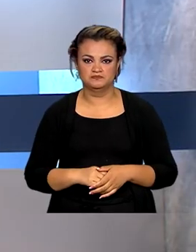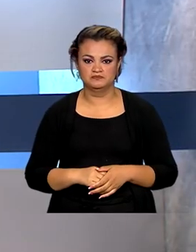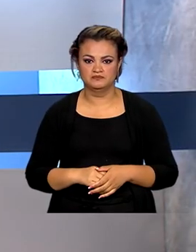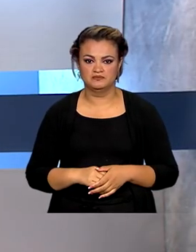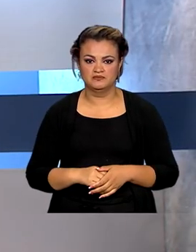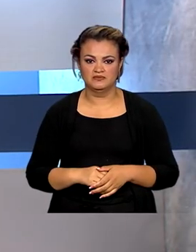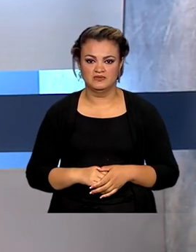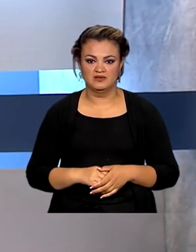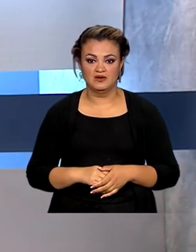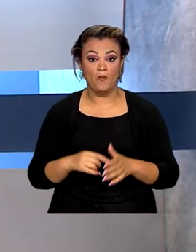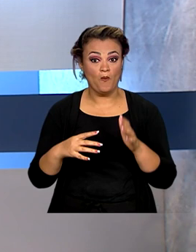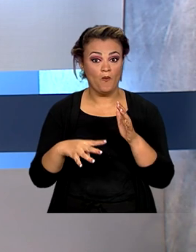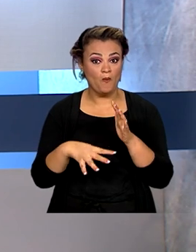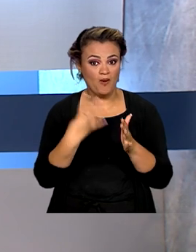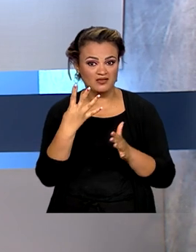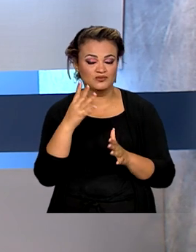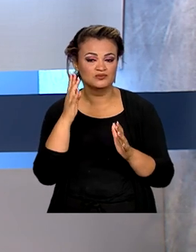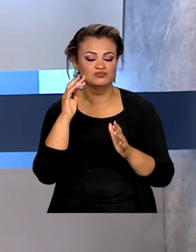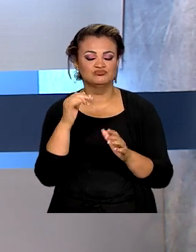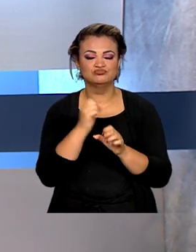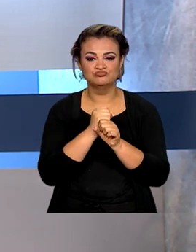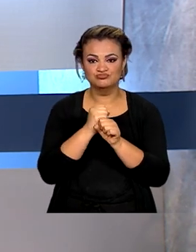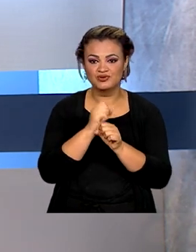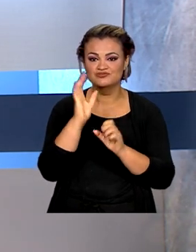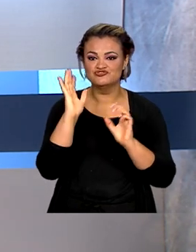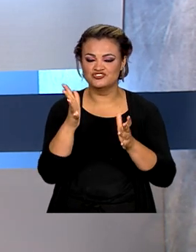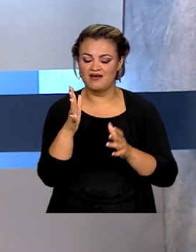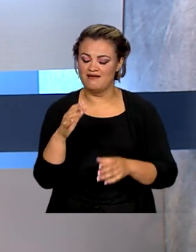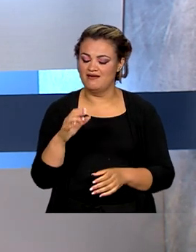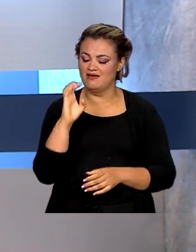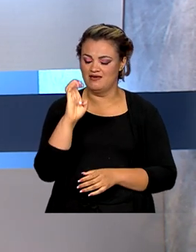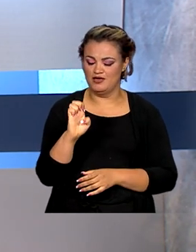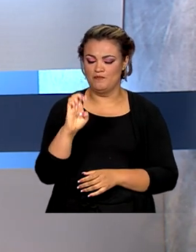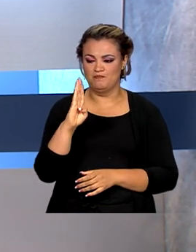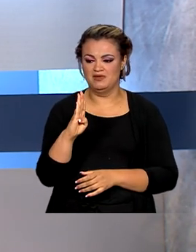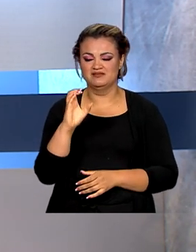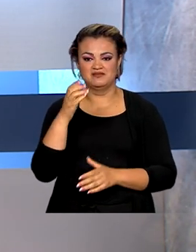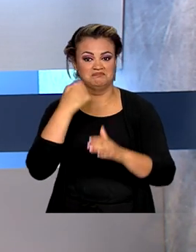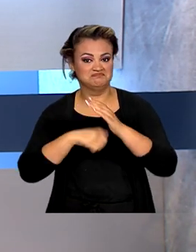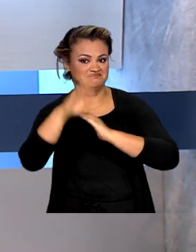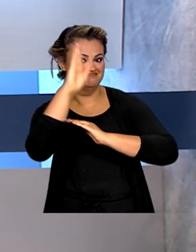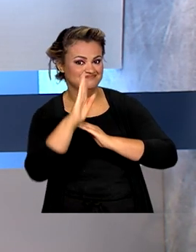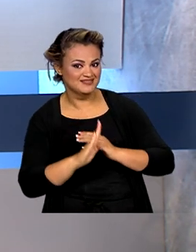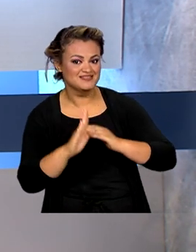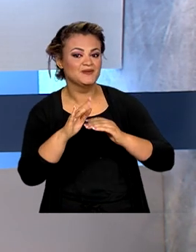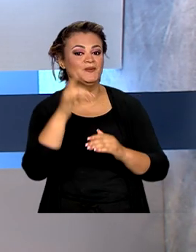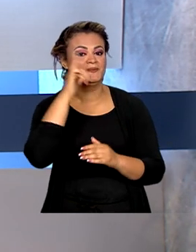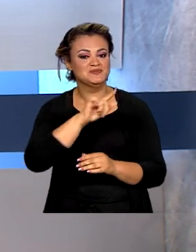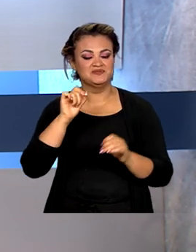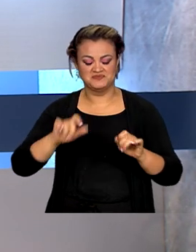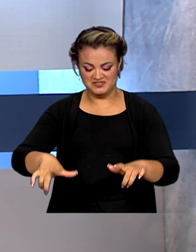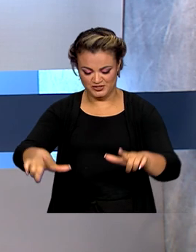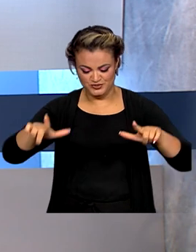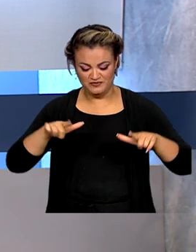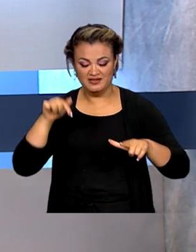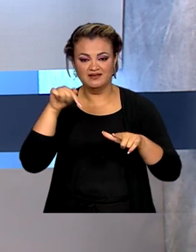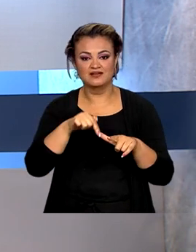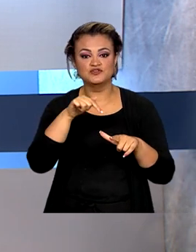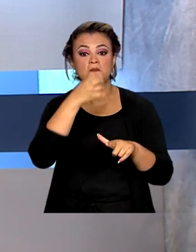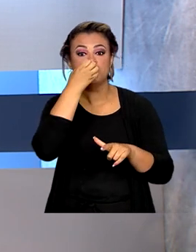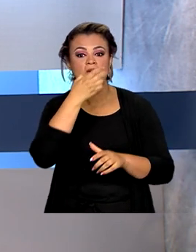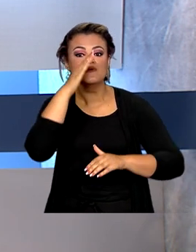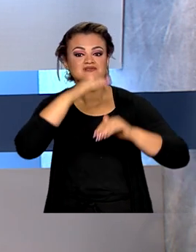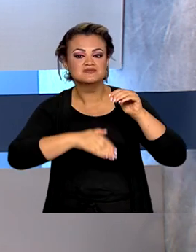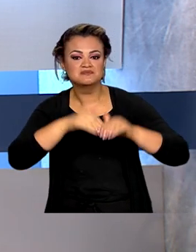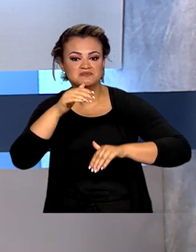E pelo quarto ano consecutivo, a EBC, a empresa Brasil de Comunicação, recebe o Certificado de